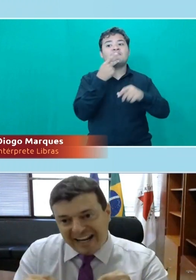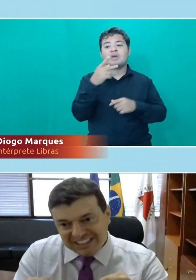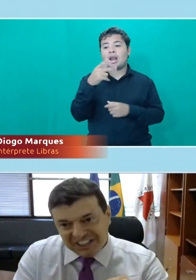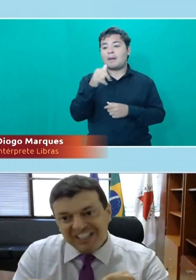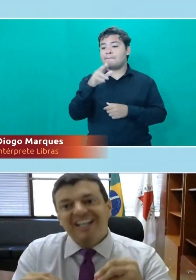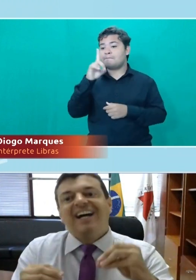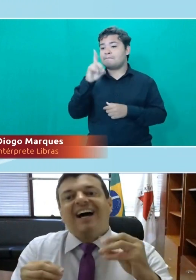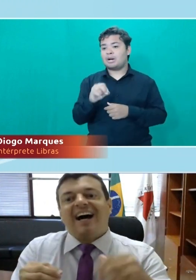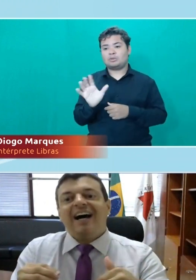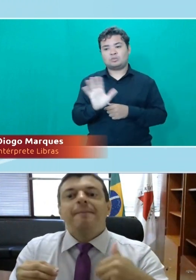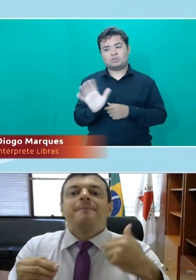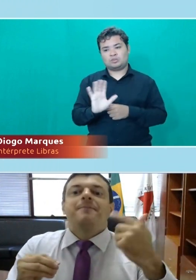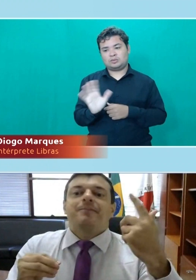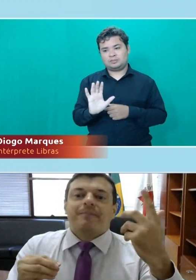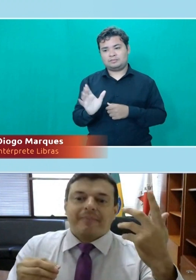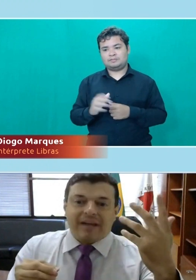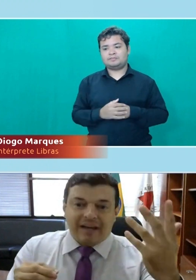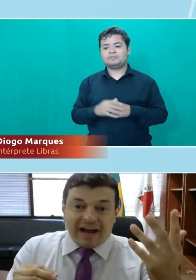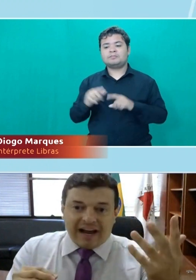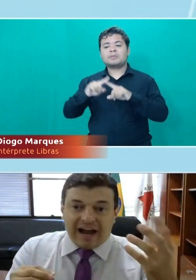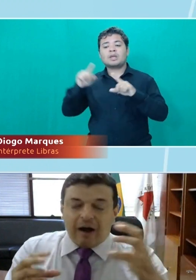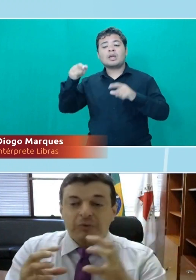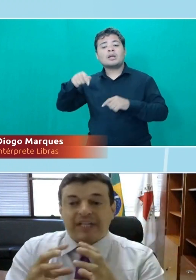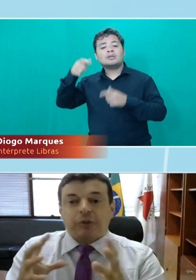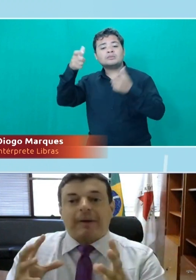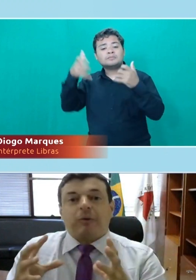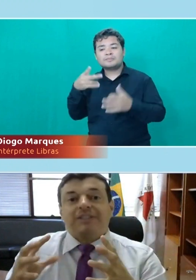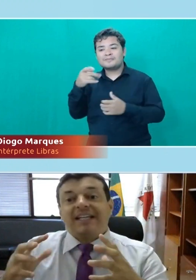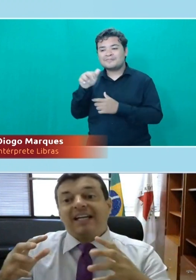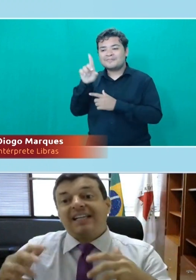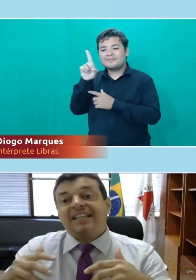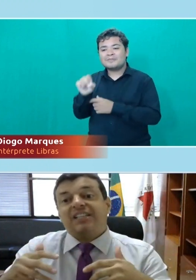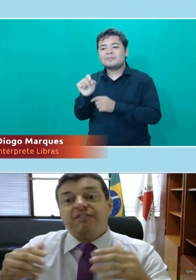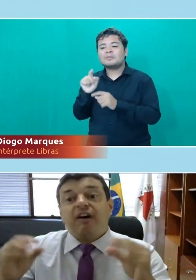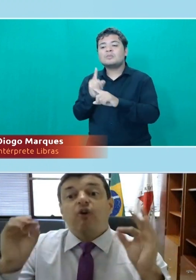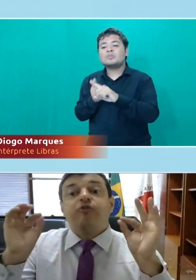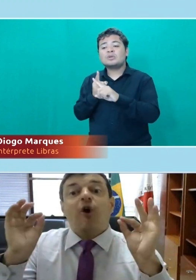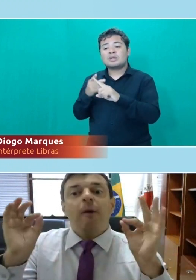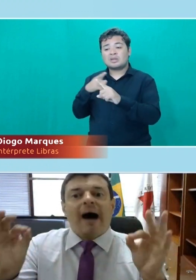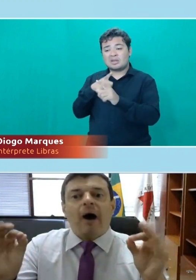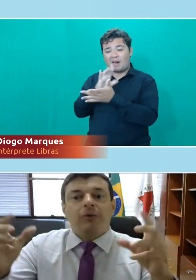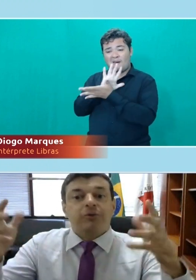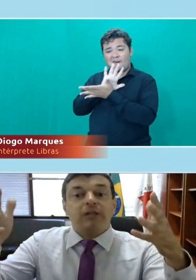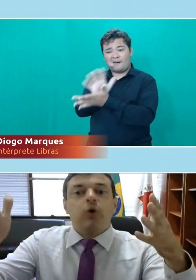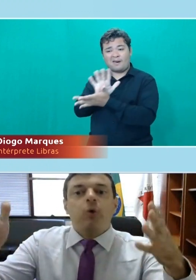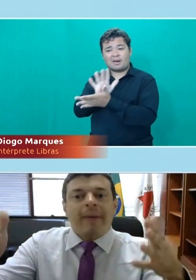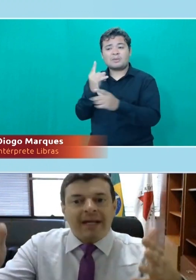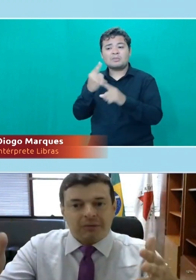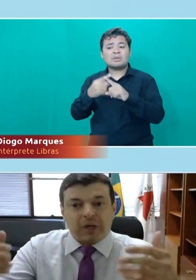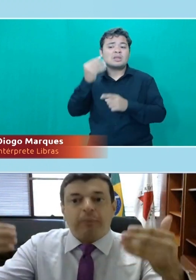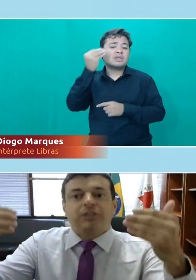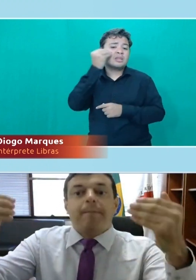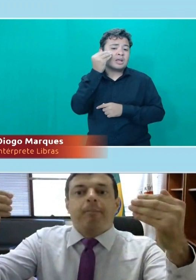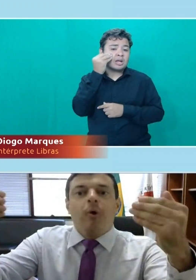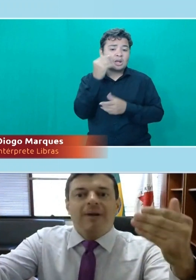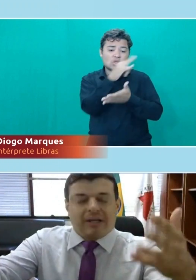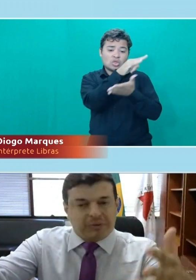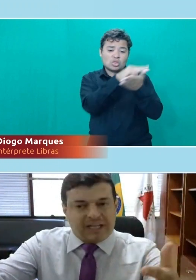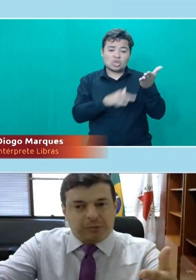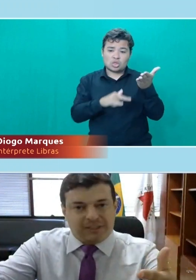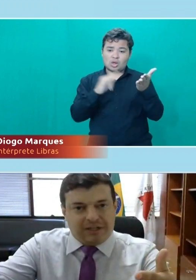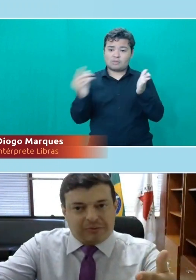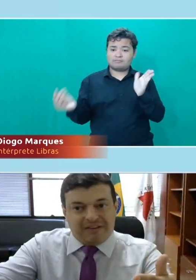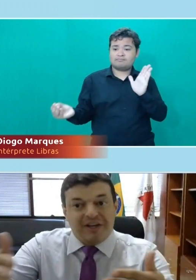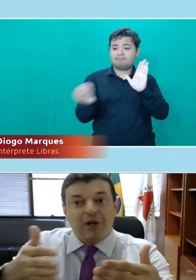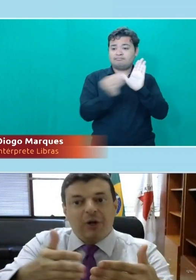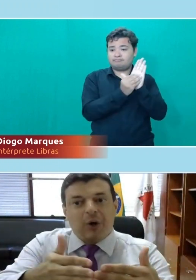ela remete a um certo preconceito, aquela tentativa formal, isso está em documentos, é uma política pública